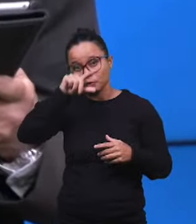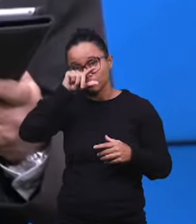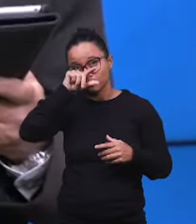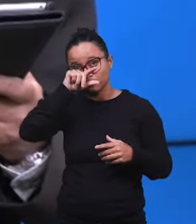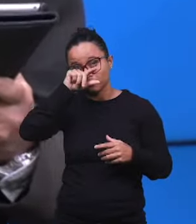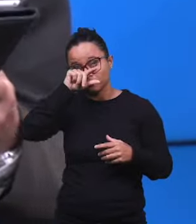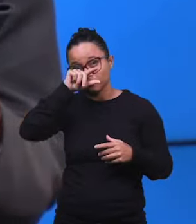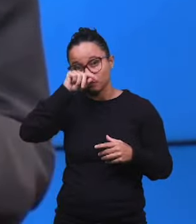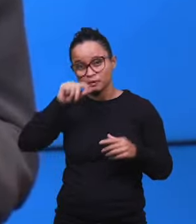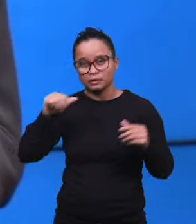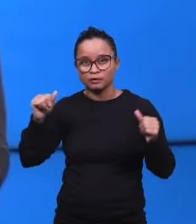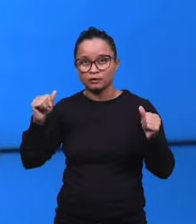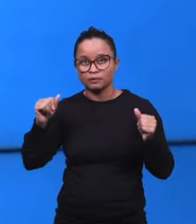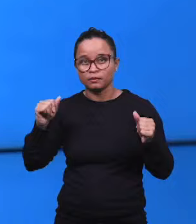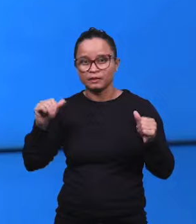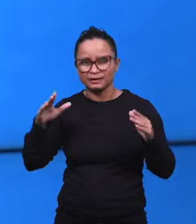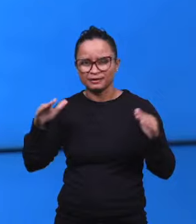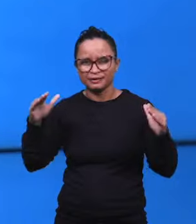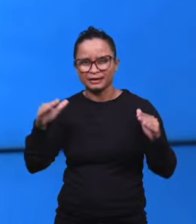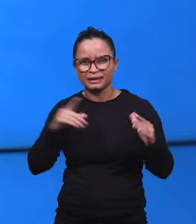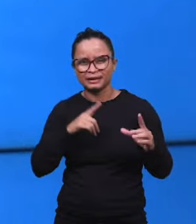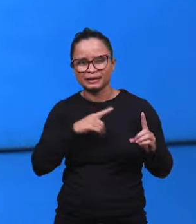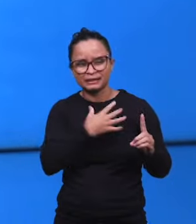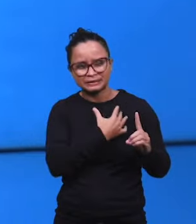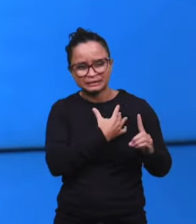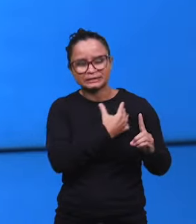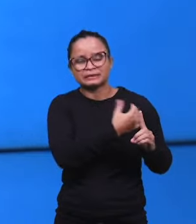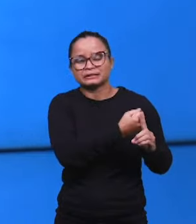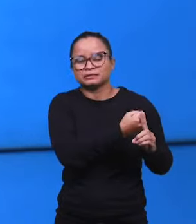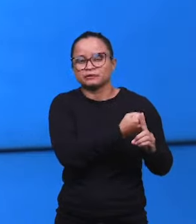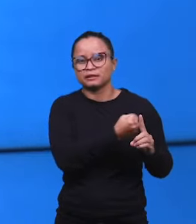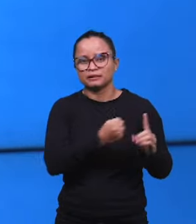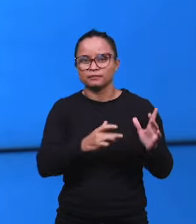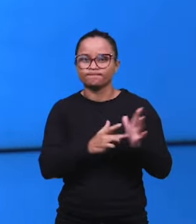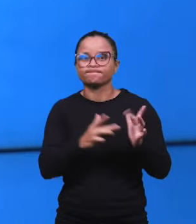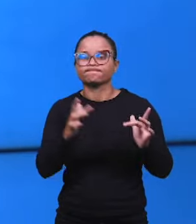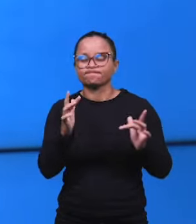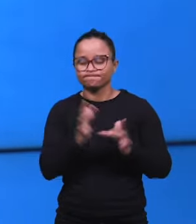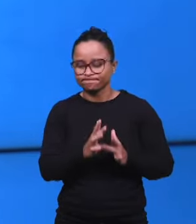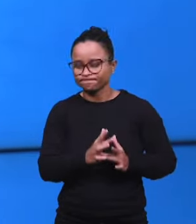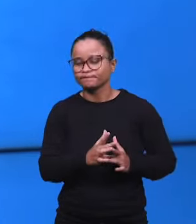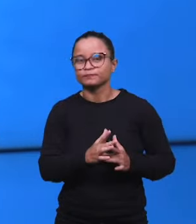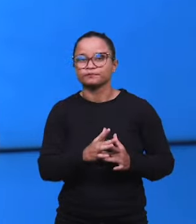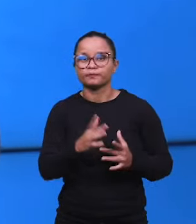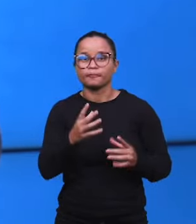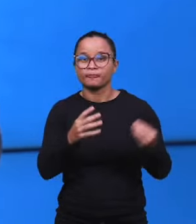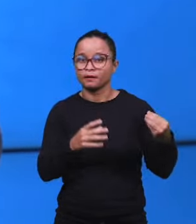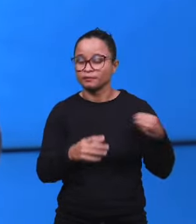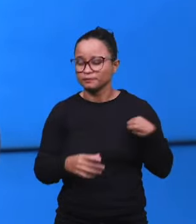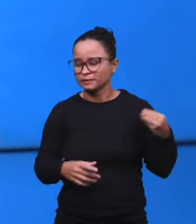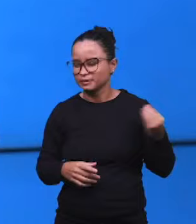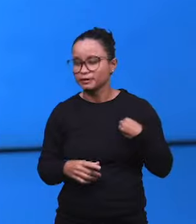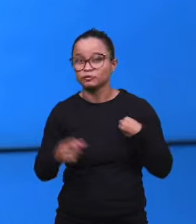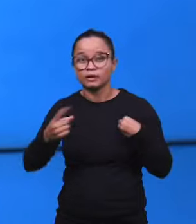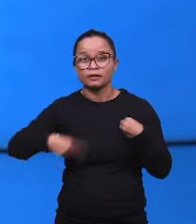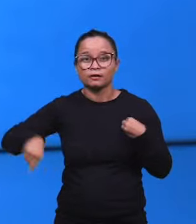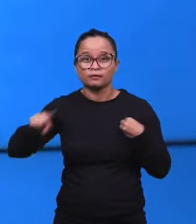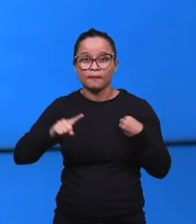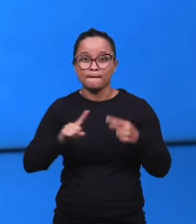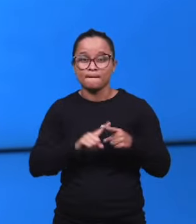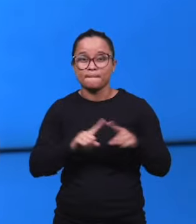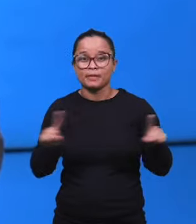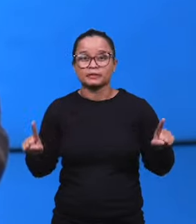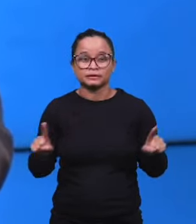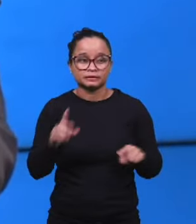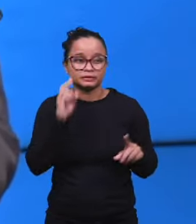como corvo, mostrando ali o peso, a opressão, aquilo que veio sobre o Senhor Jesus, em termos dos pecados que eram nossos,